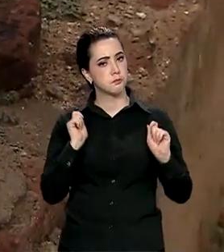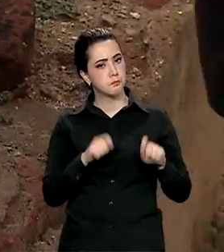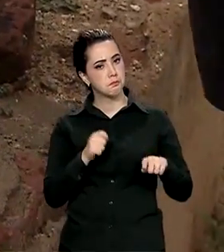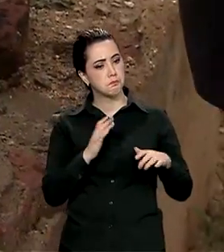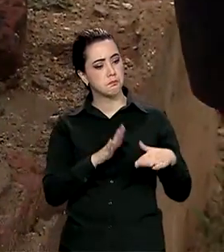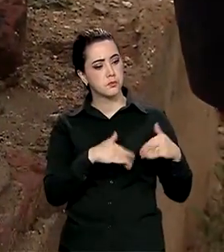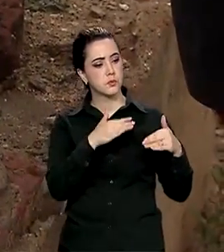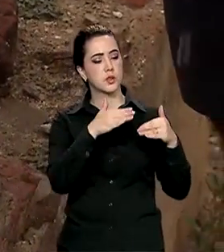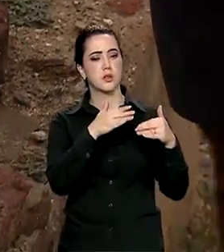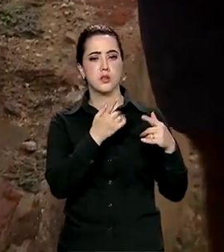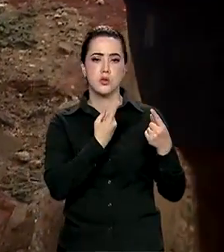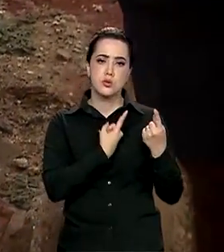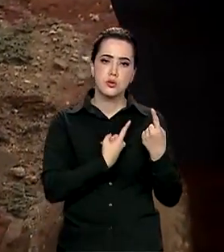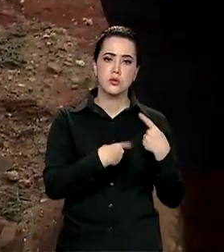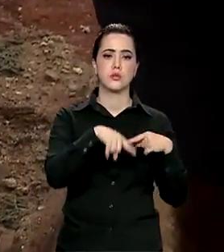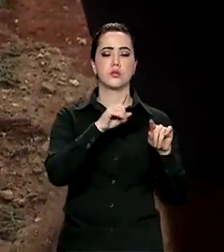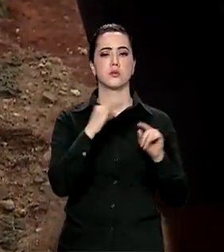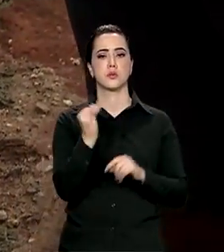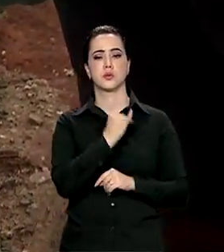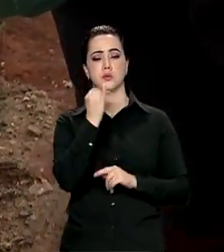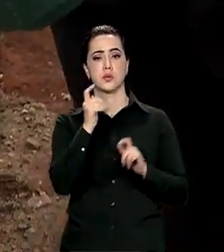transformação muito grande no local. Obrigado. Obrigado.